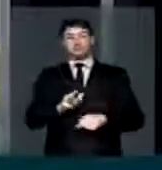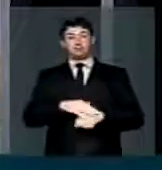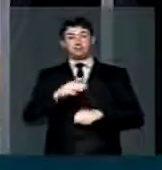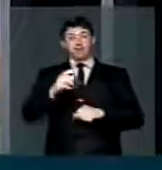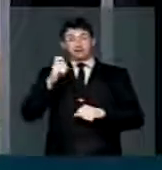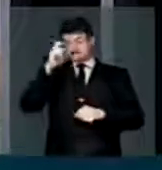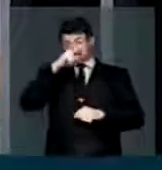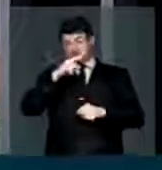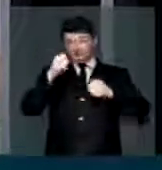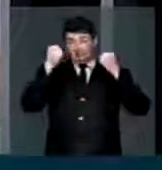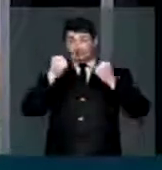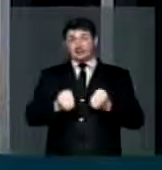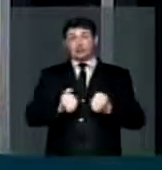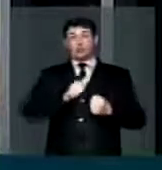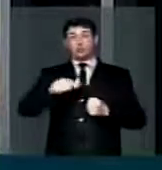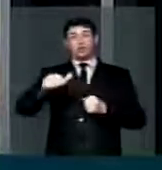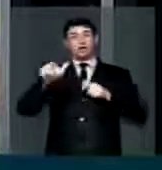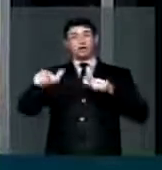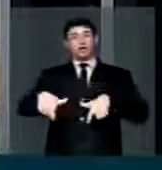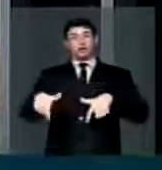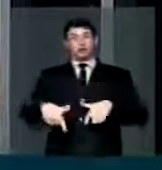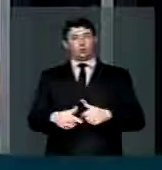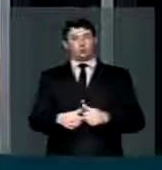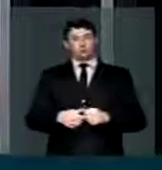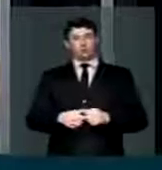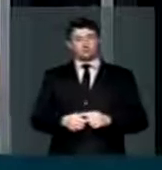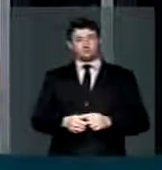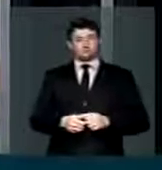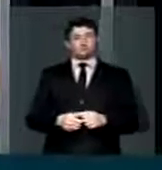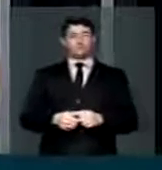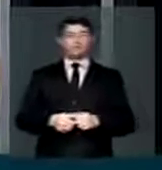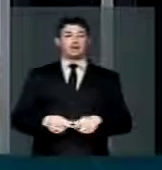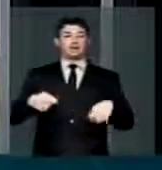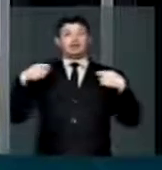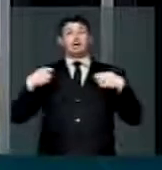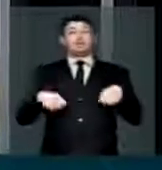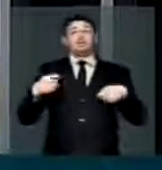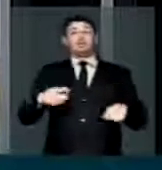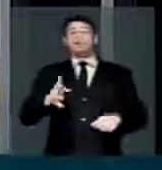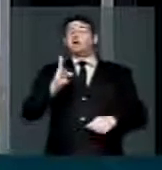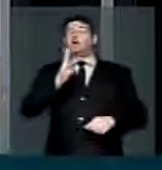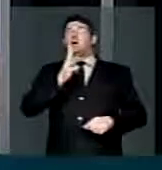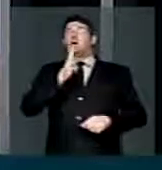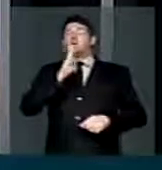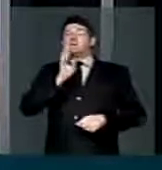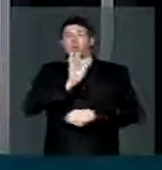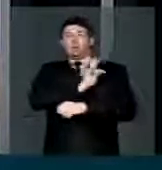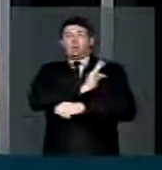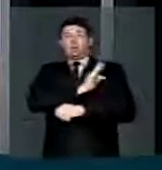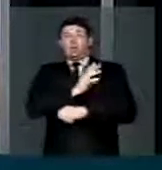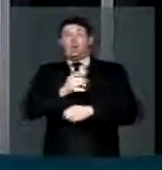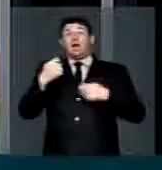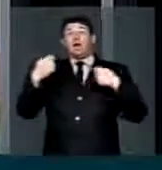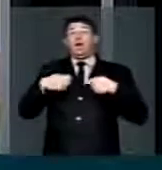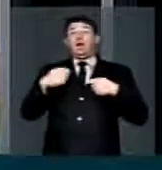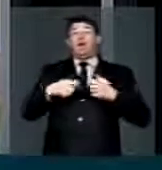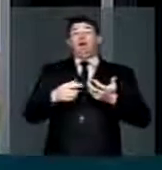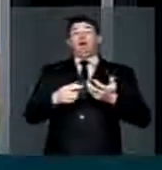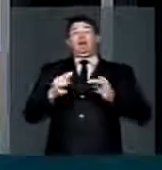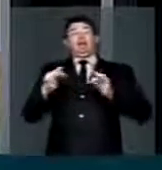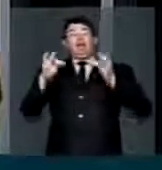espinhosa do que a agricultura ela demanda conhecimento ela demanda